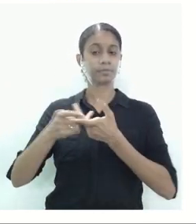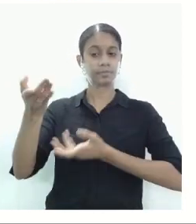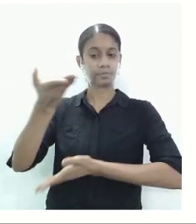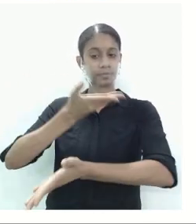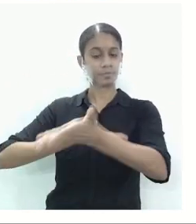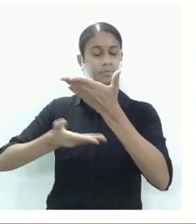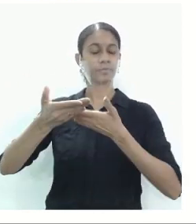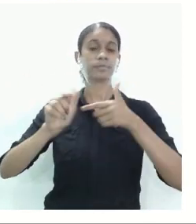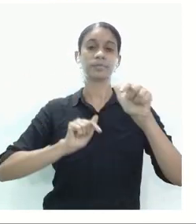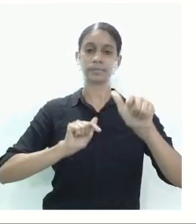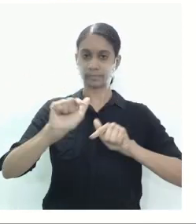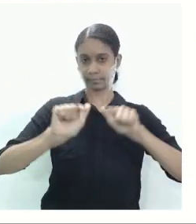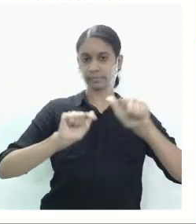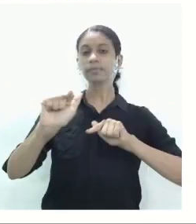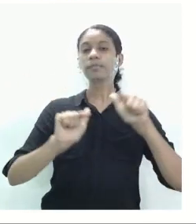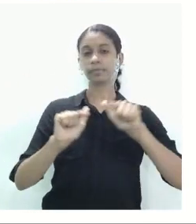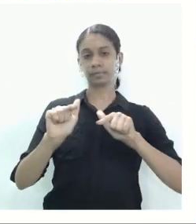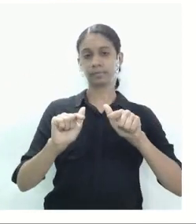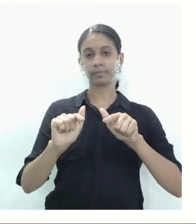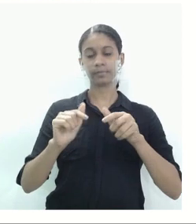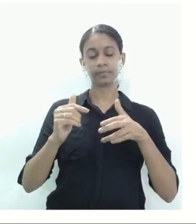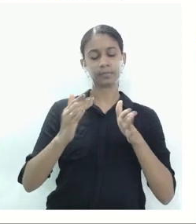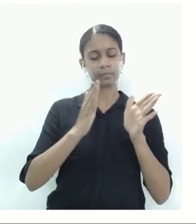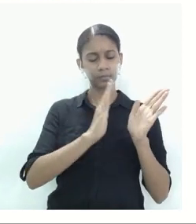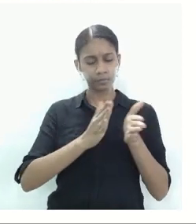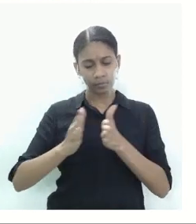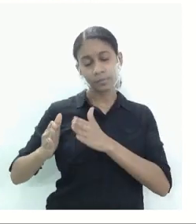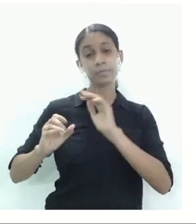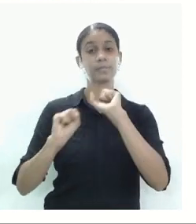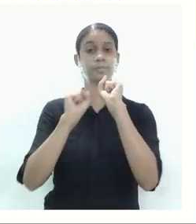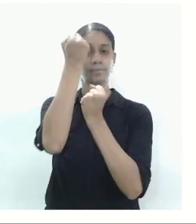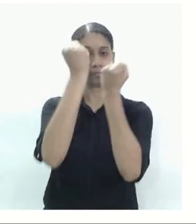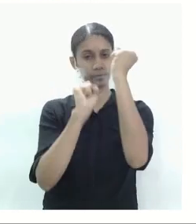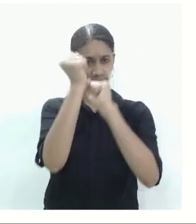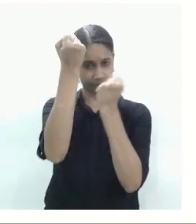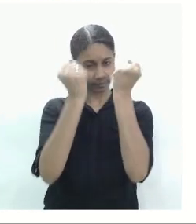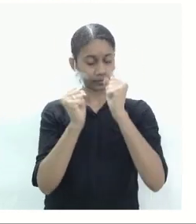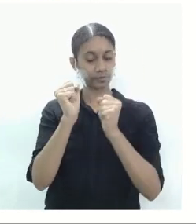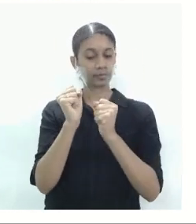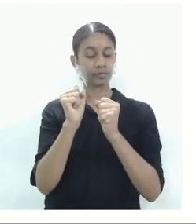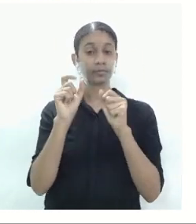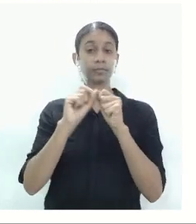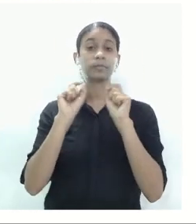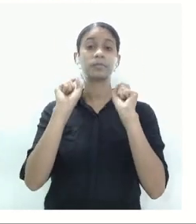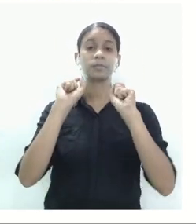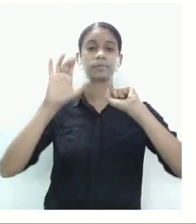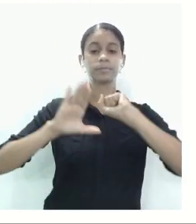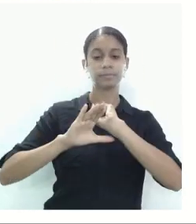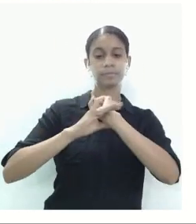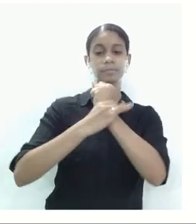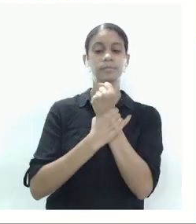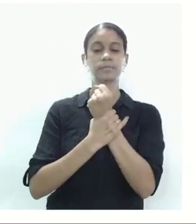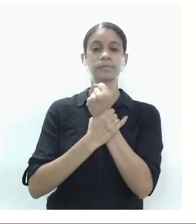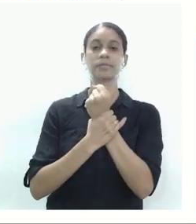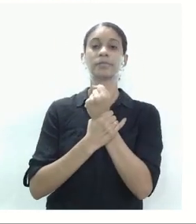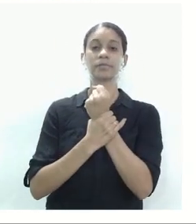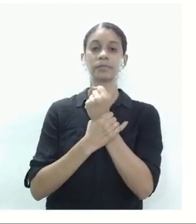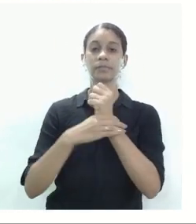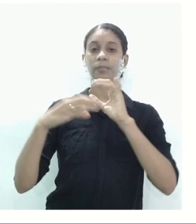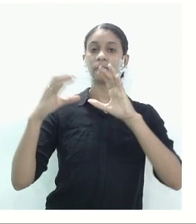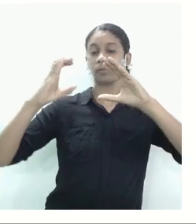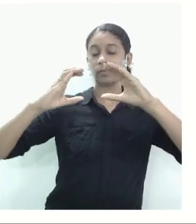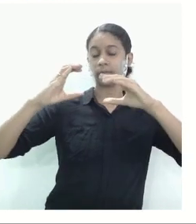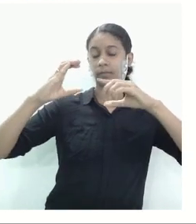trabalho. Foi através do processo industrial que se consolidou o capitalismo,